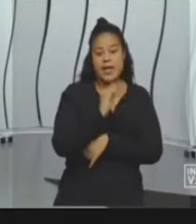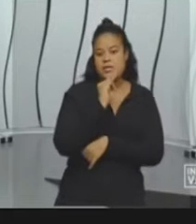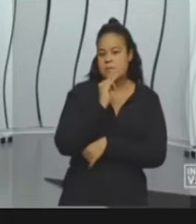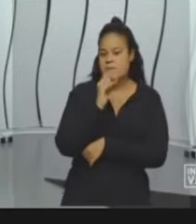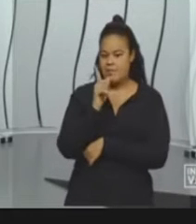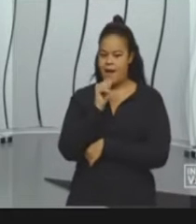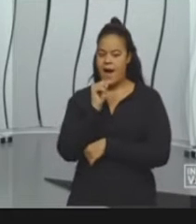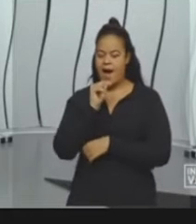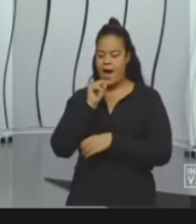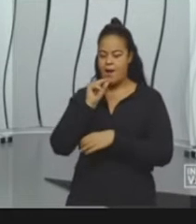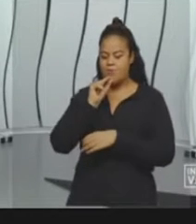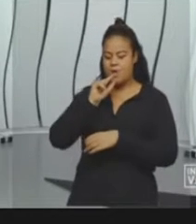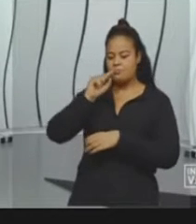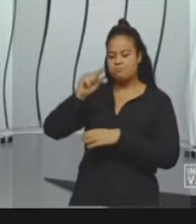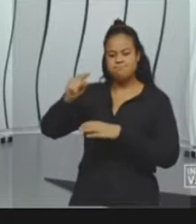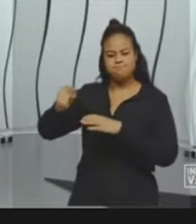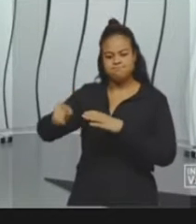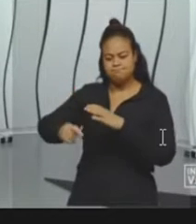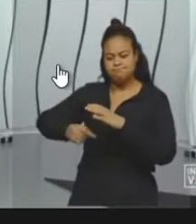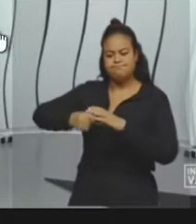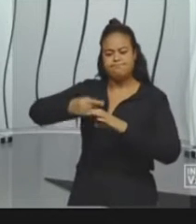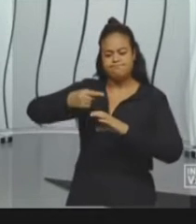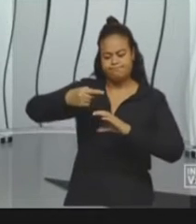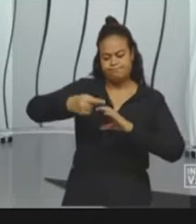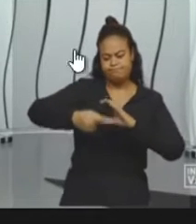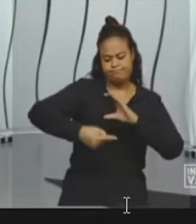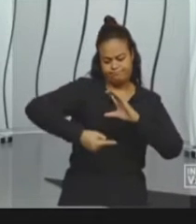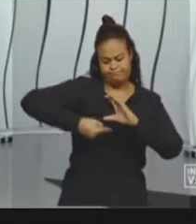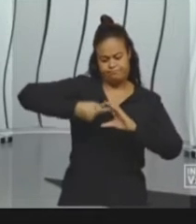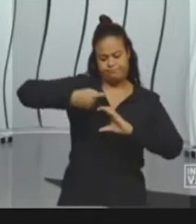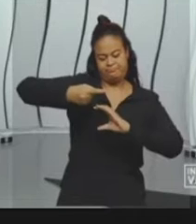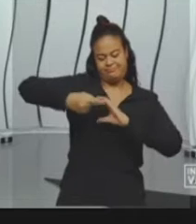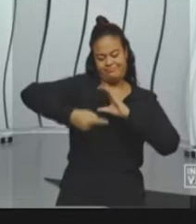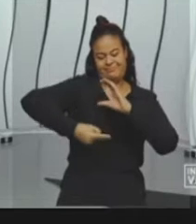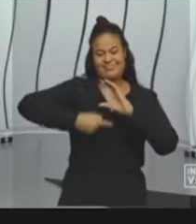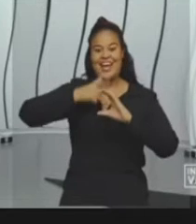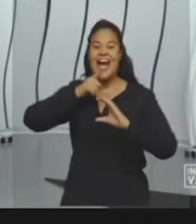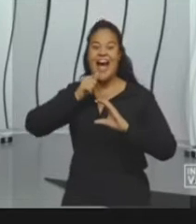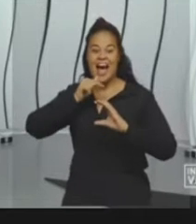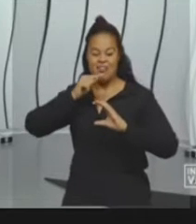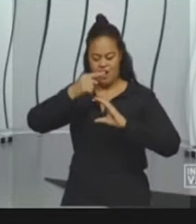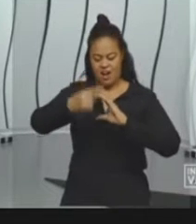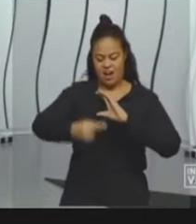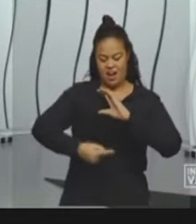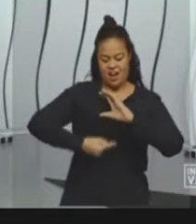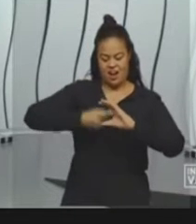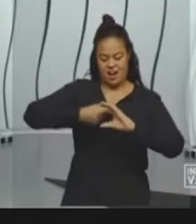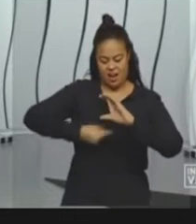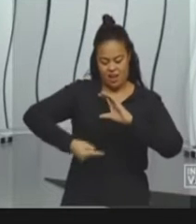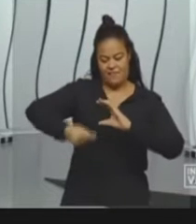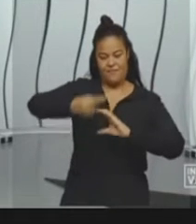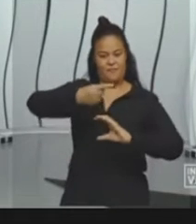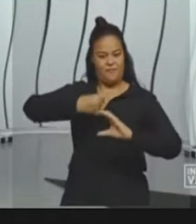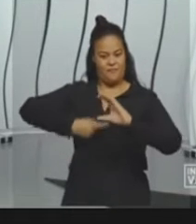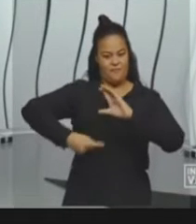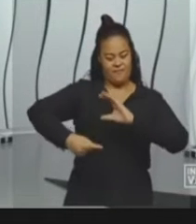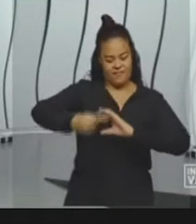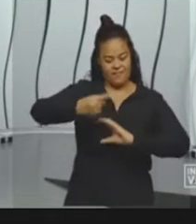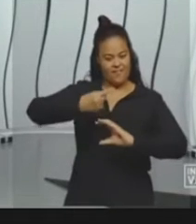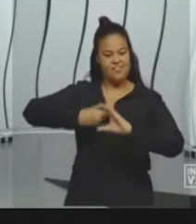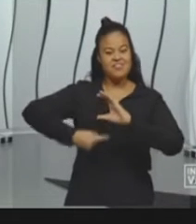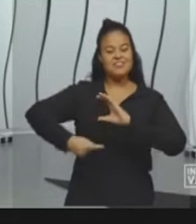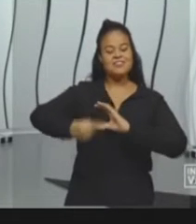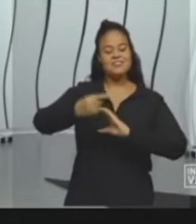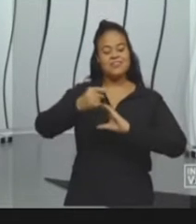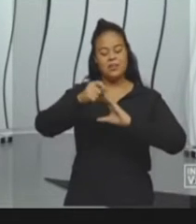o ciclo da água. Quando a gente fala em ciclo, a gente pensa numa forma cíclica, que sempre vai e volta para o mesmo lugar, não é verdade? A água